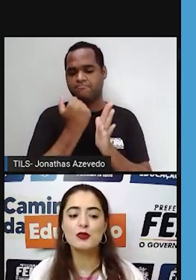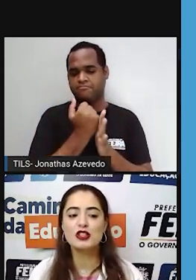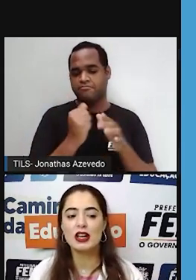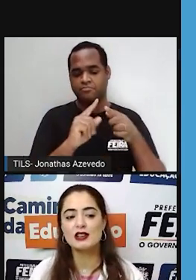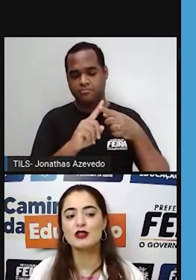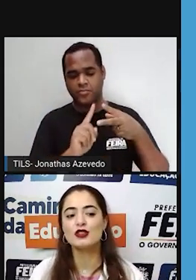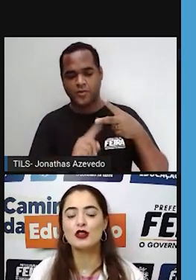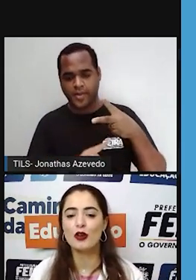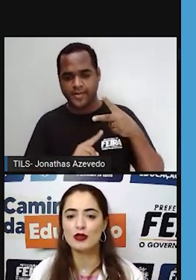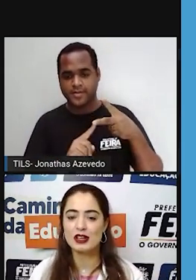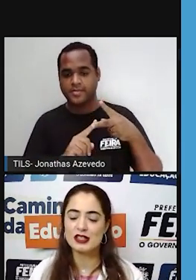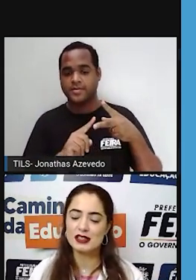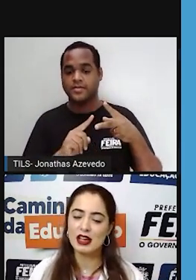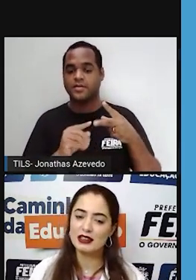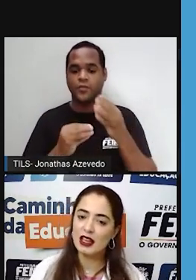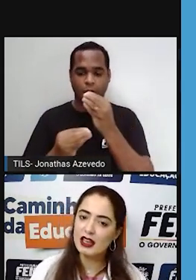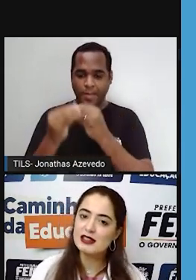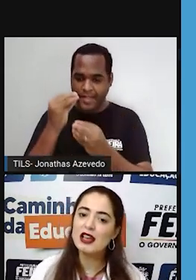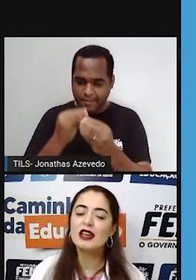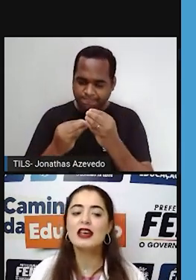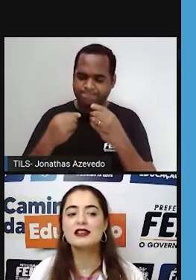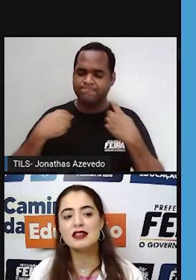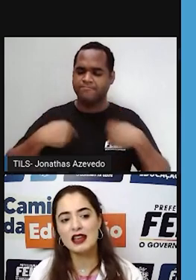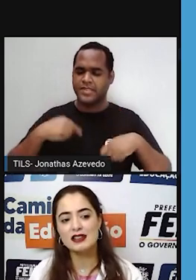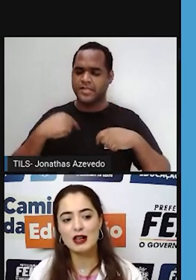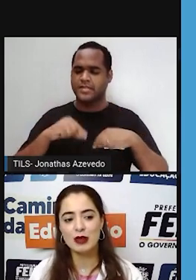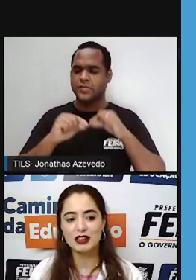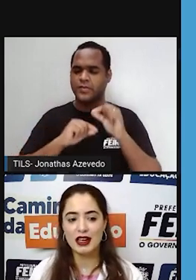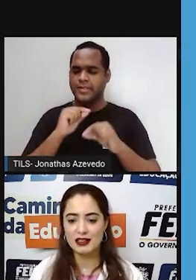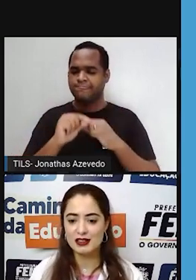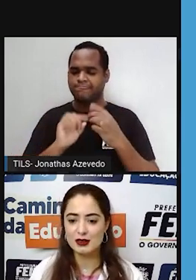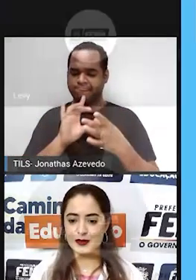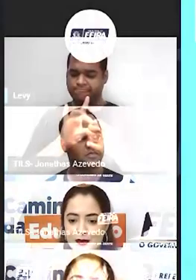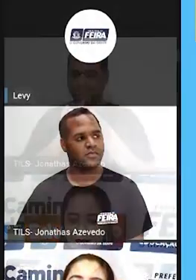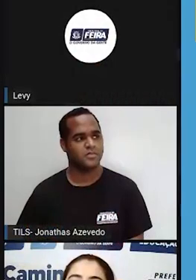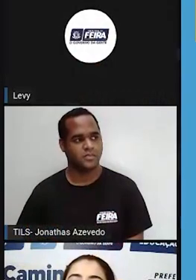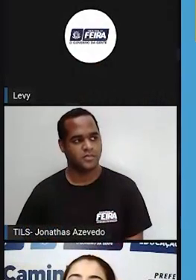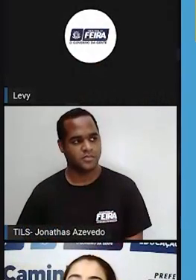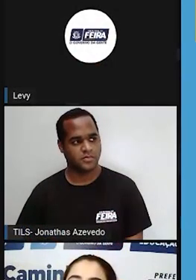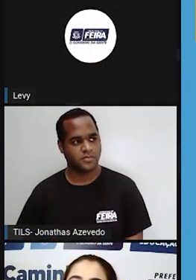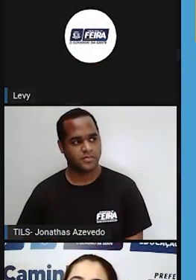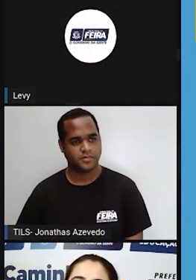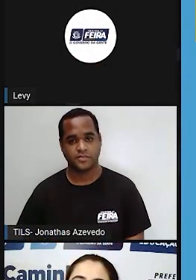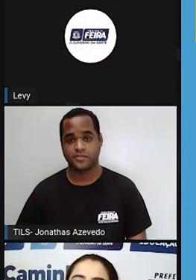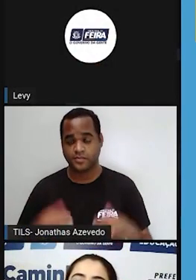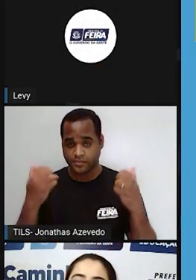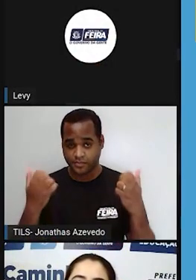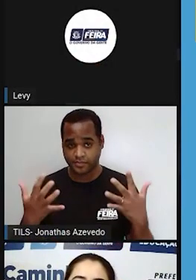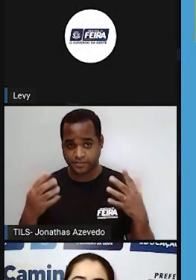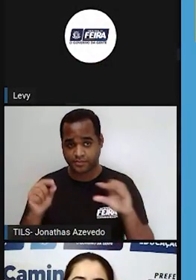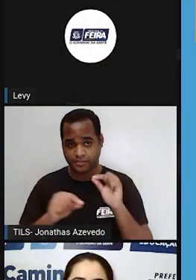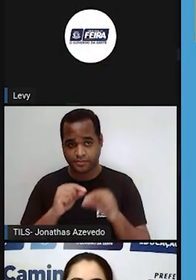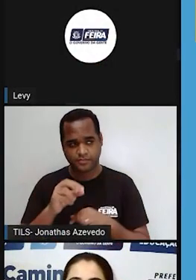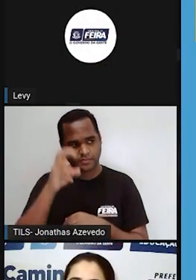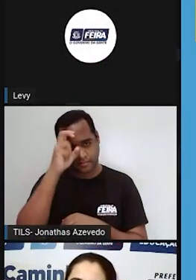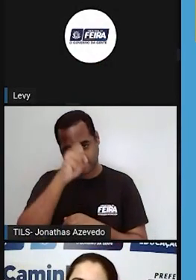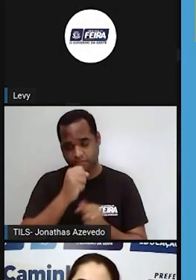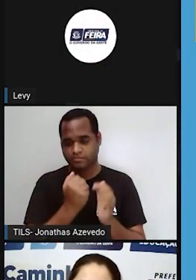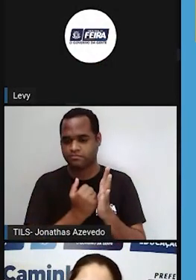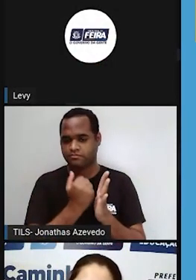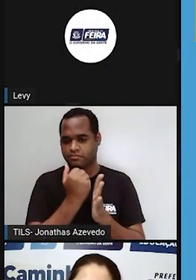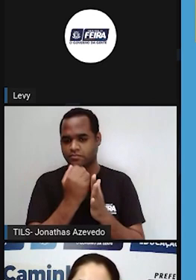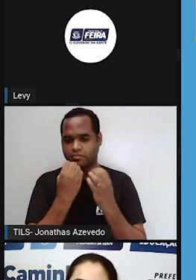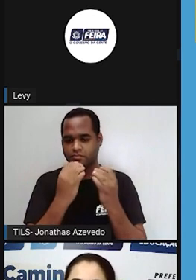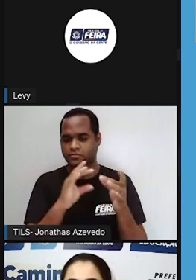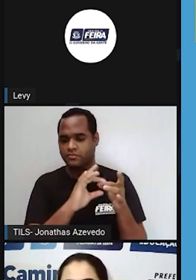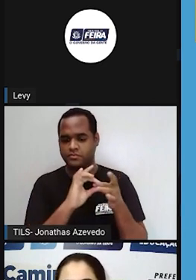tipos de relações tróficas, as cadeias e as teias alimentares. Então, vamos aprender mais aí sobre essas relações